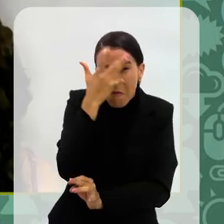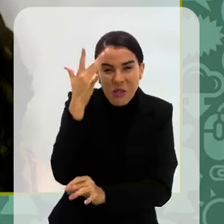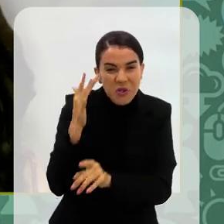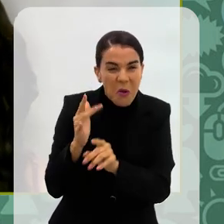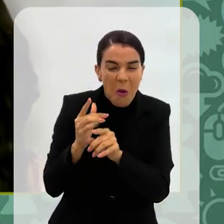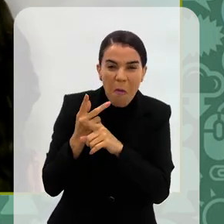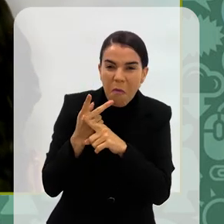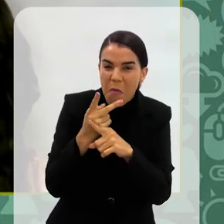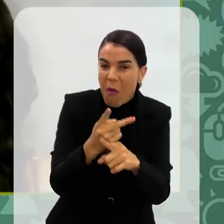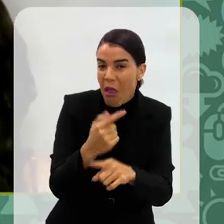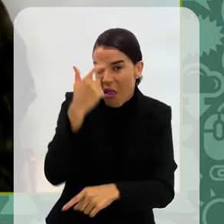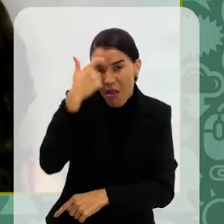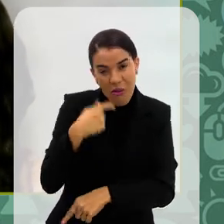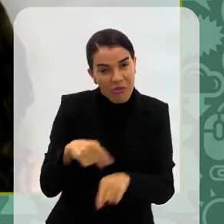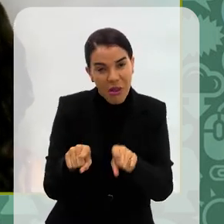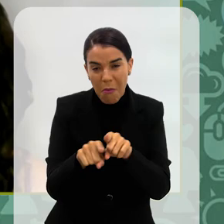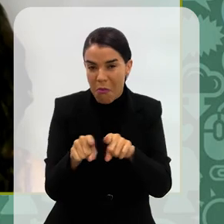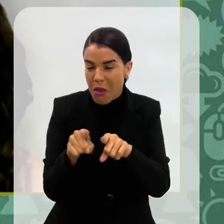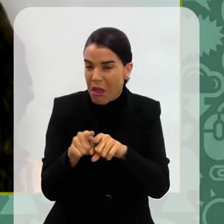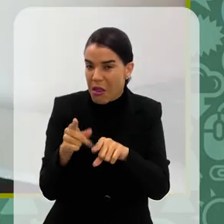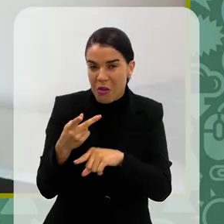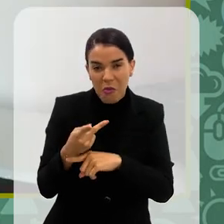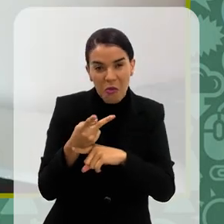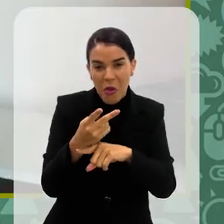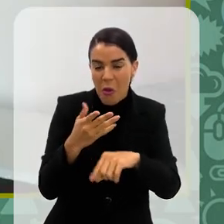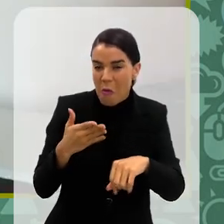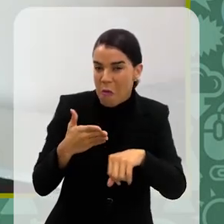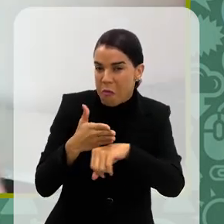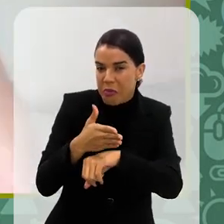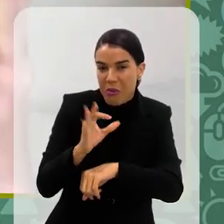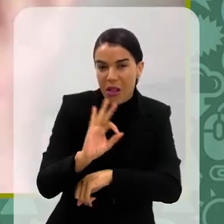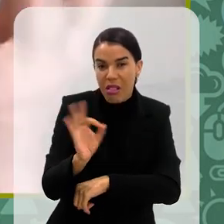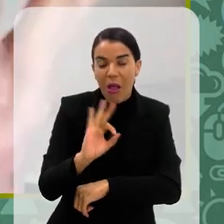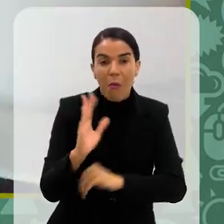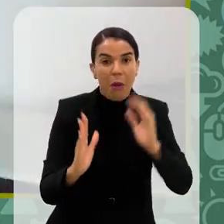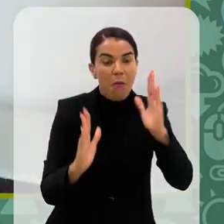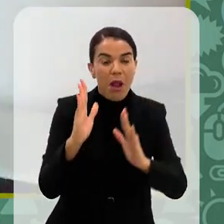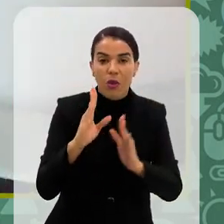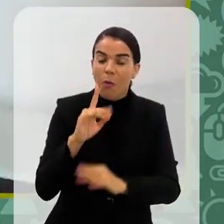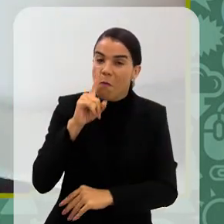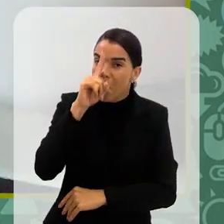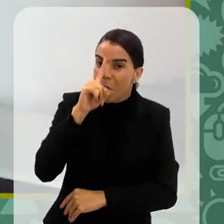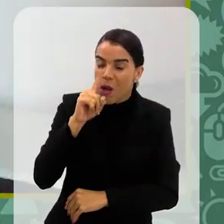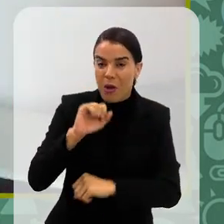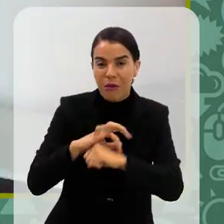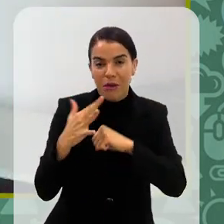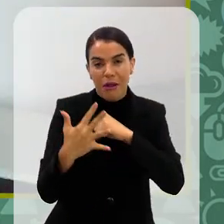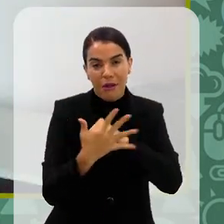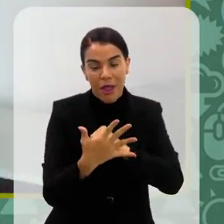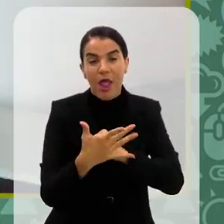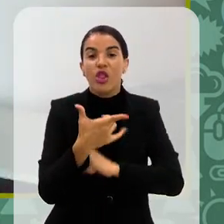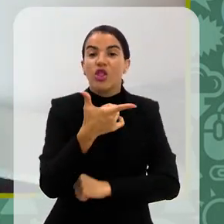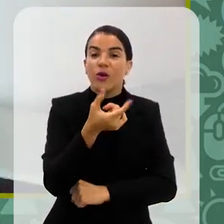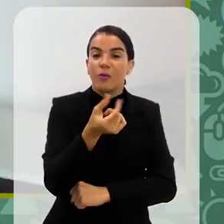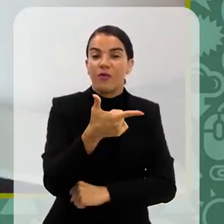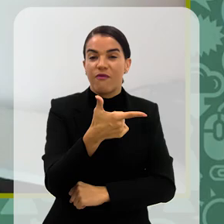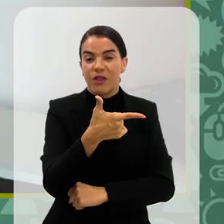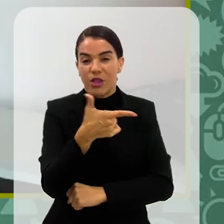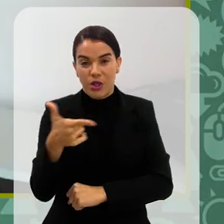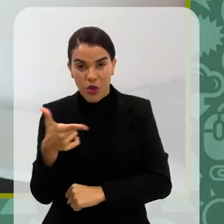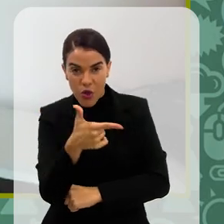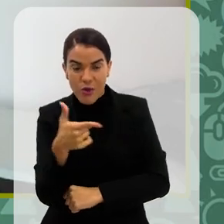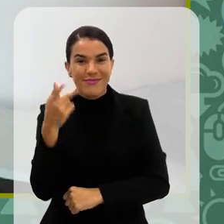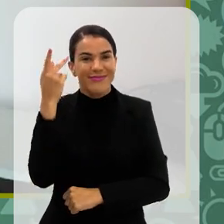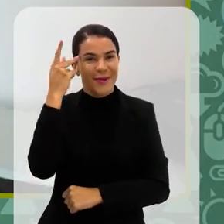quase ninguém foi. Eu não fui também, porque a gente ainda estava em um ponto muito alto de pandemia. E aí voltou em